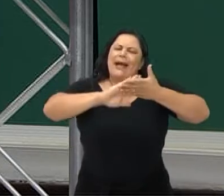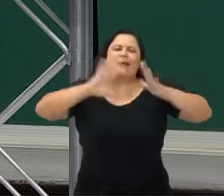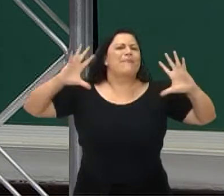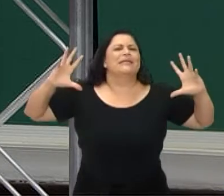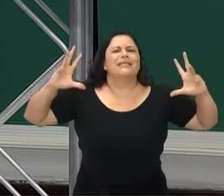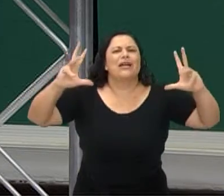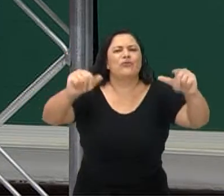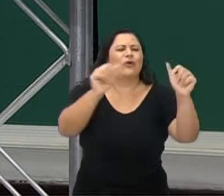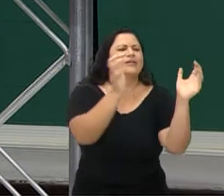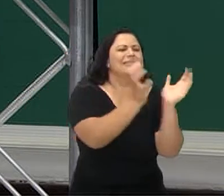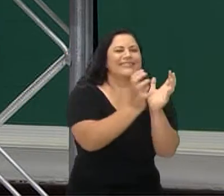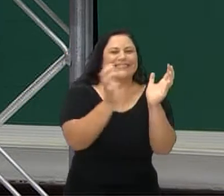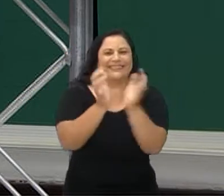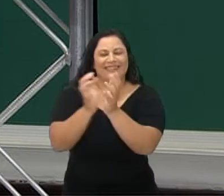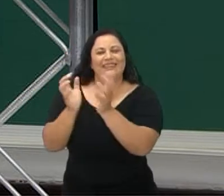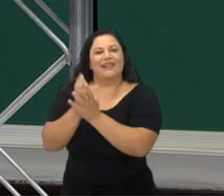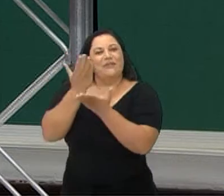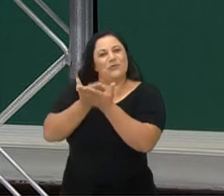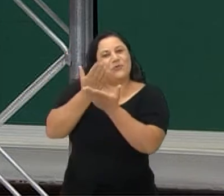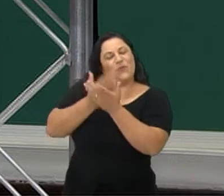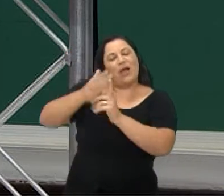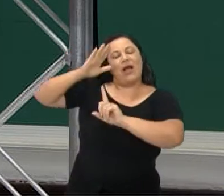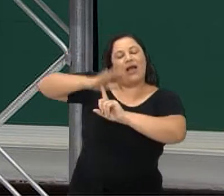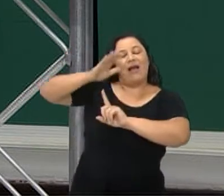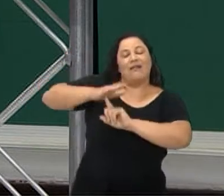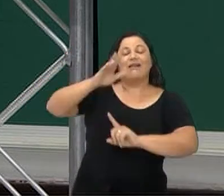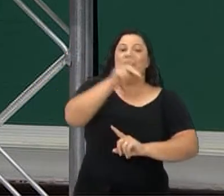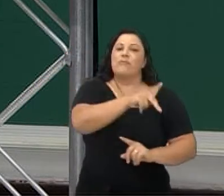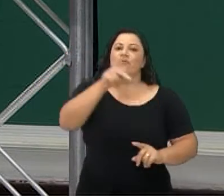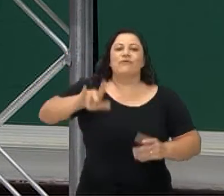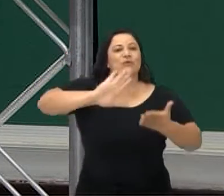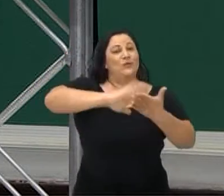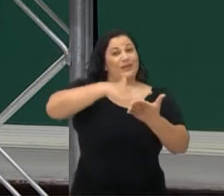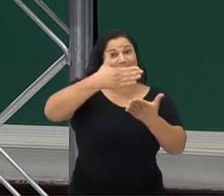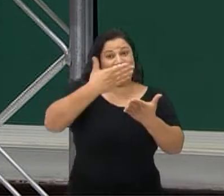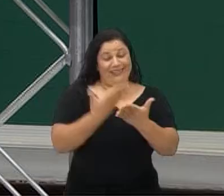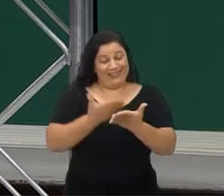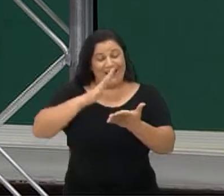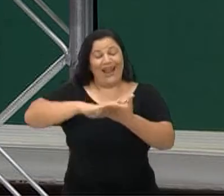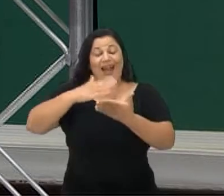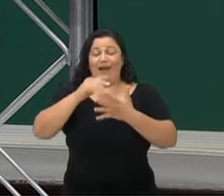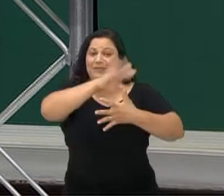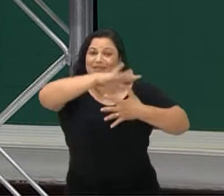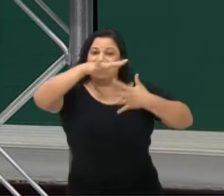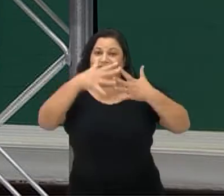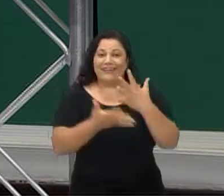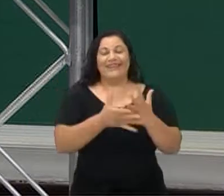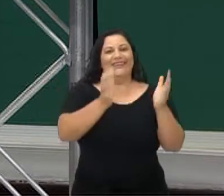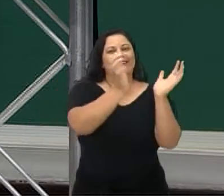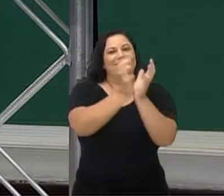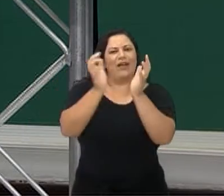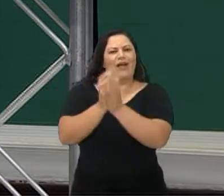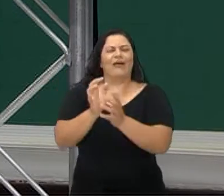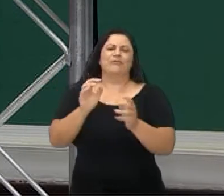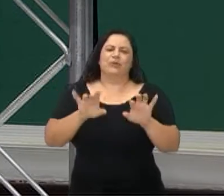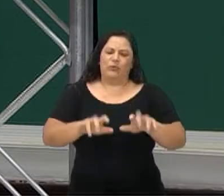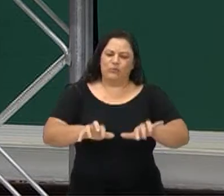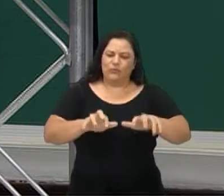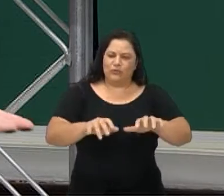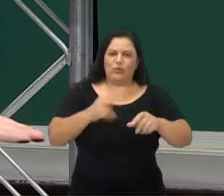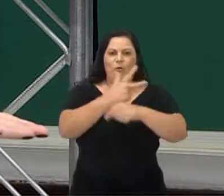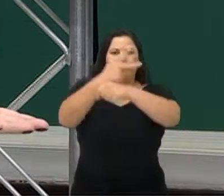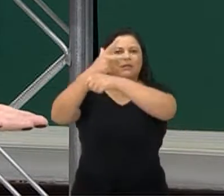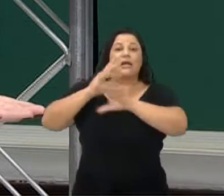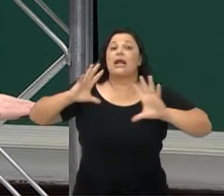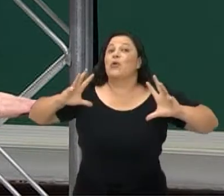todas as equipes do Aula Paraná. Professores, intérpretes de Libras, equipe técnica e, é claro, todos